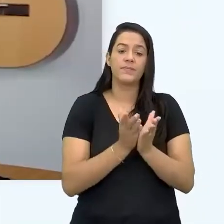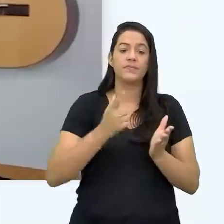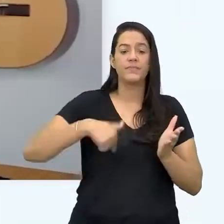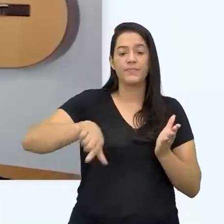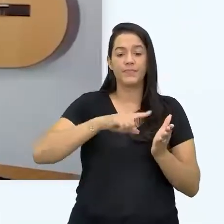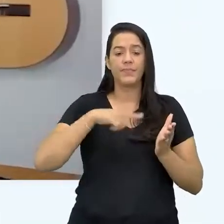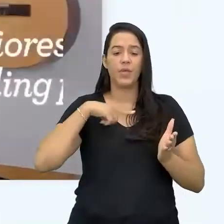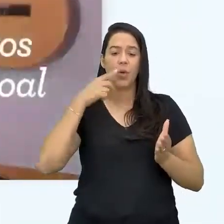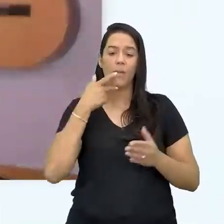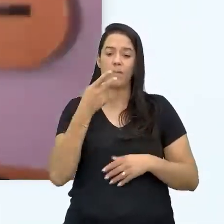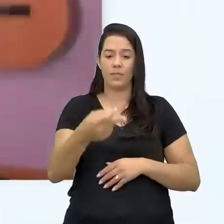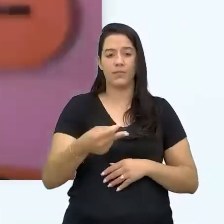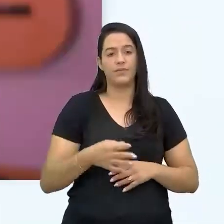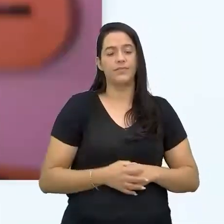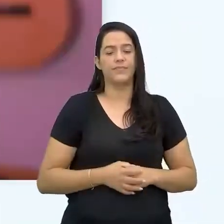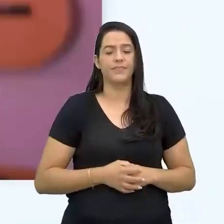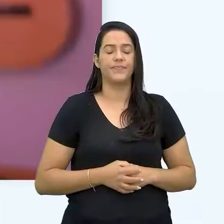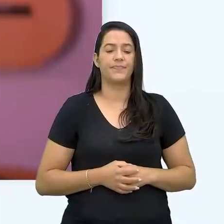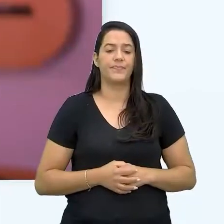assim, opinião.